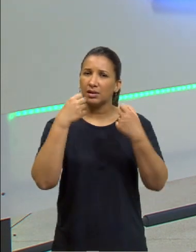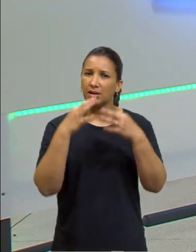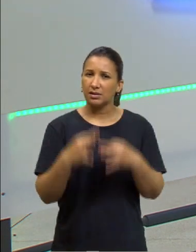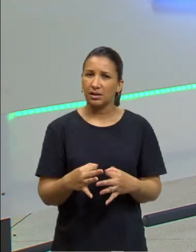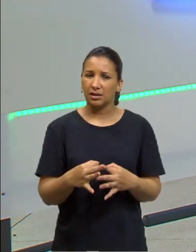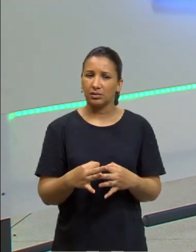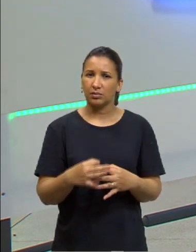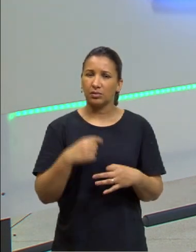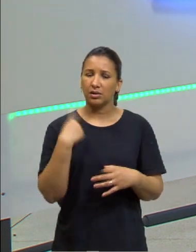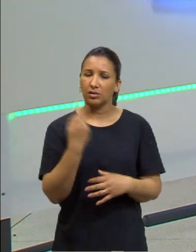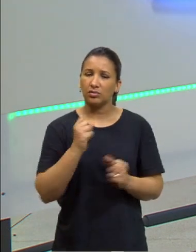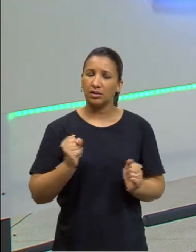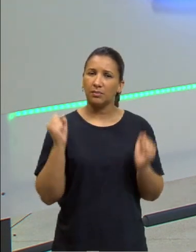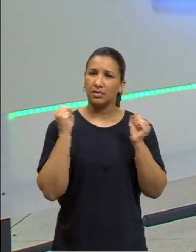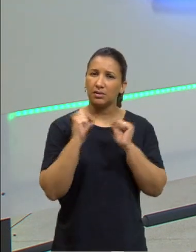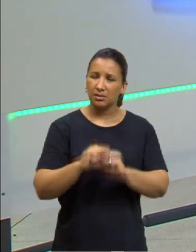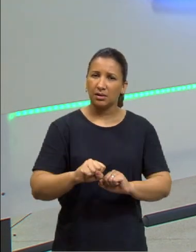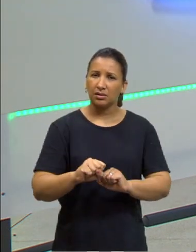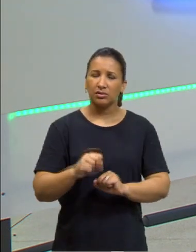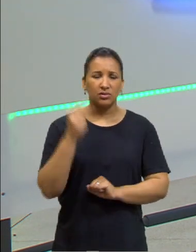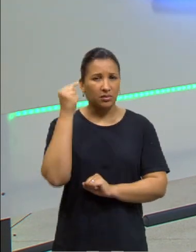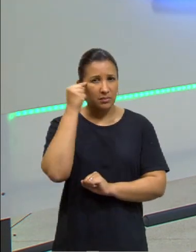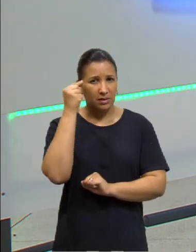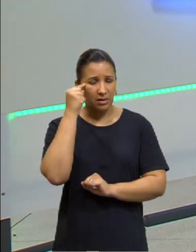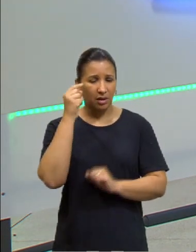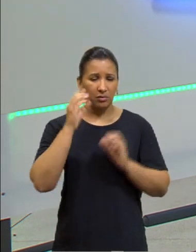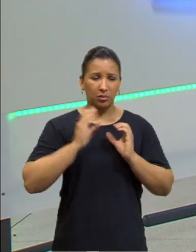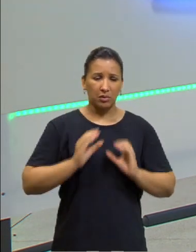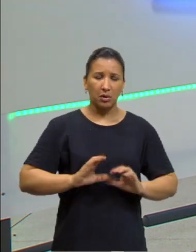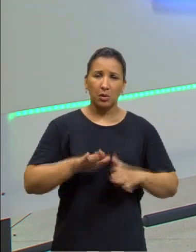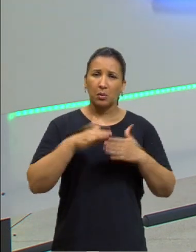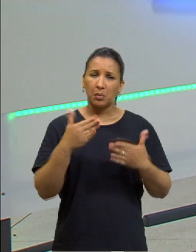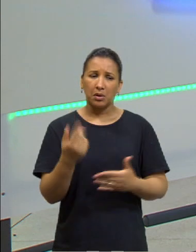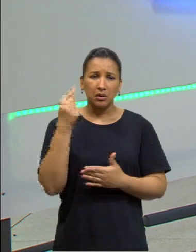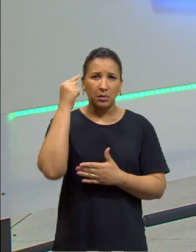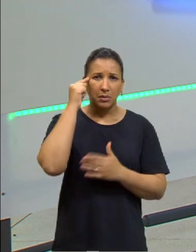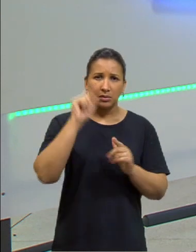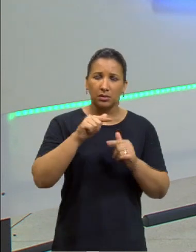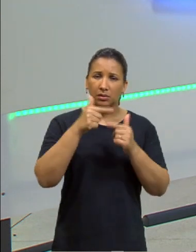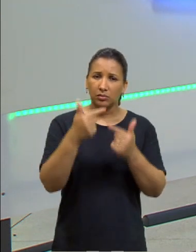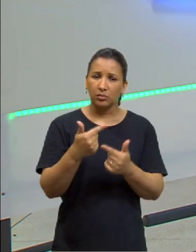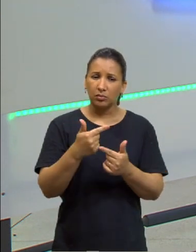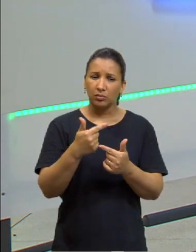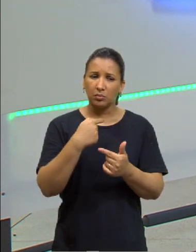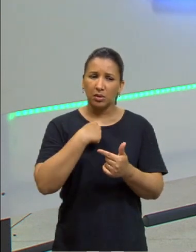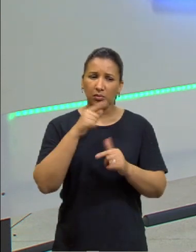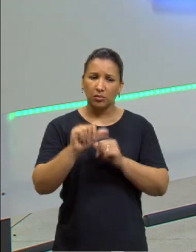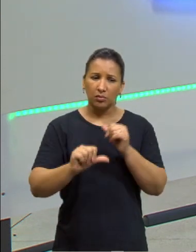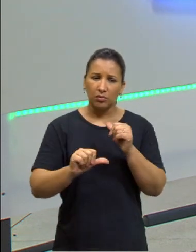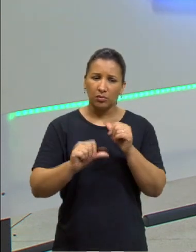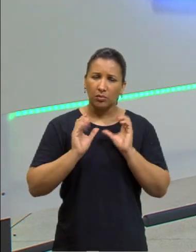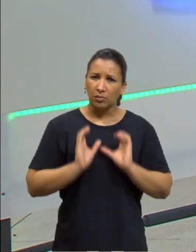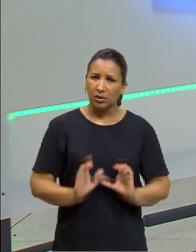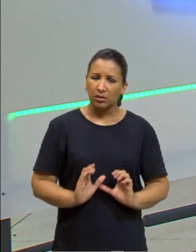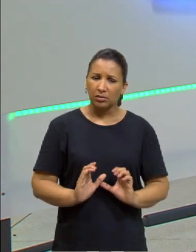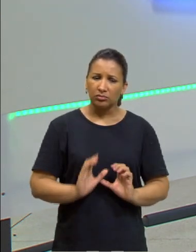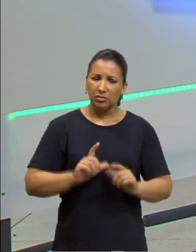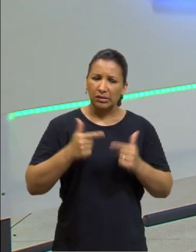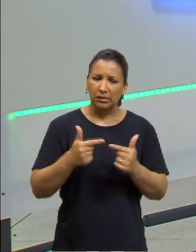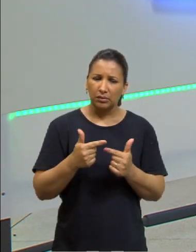de pensar meus comportamentos, quando eu penso em ação, meu comportamento e essa ação, esse